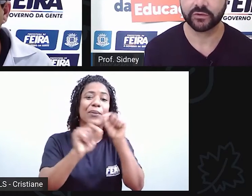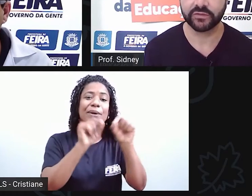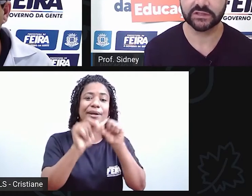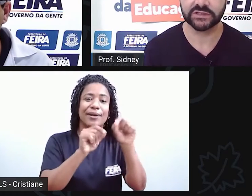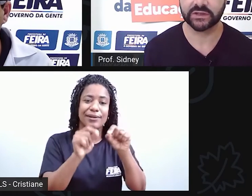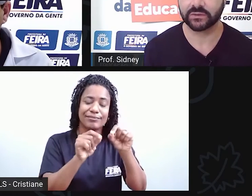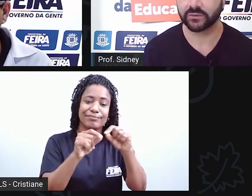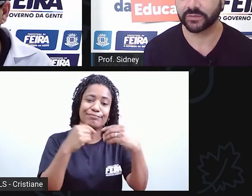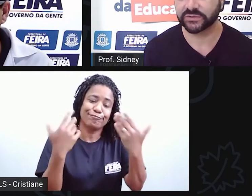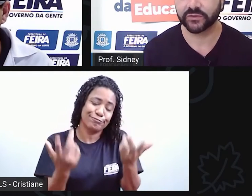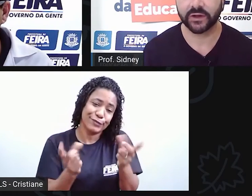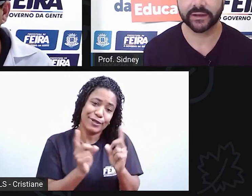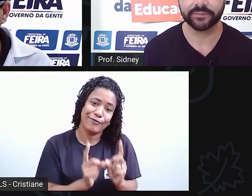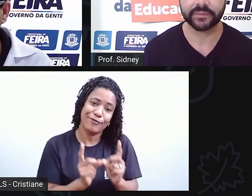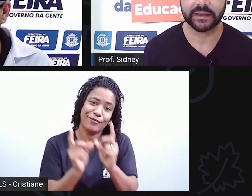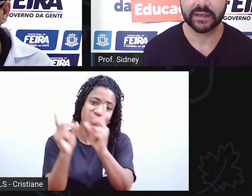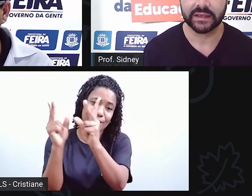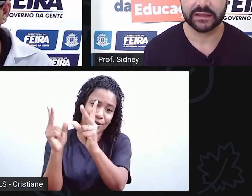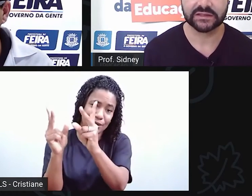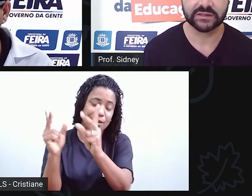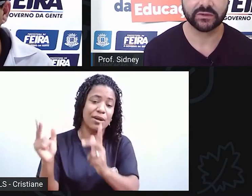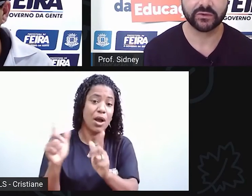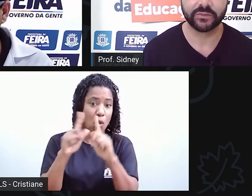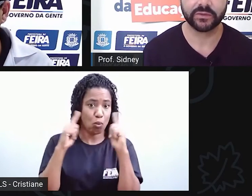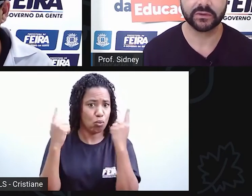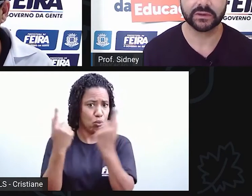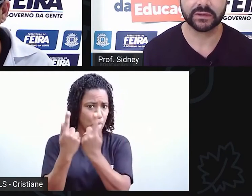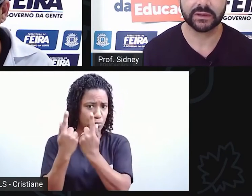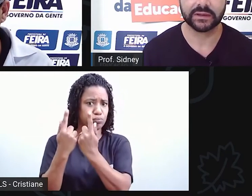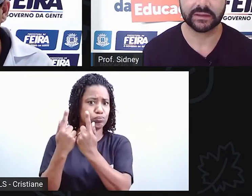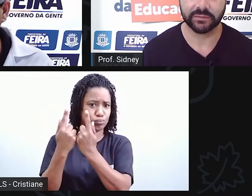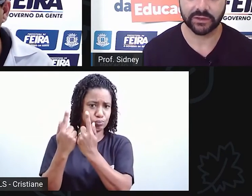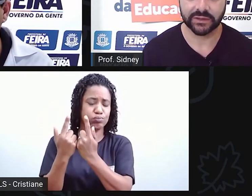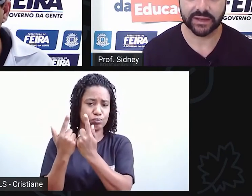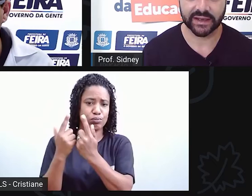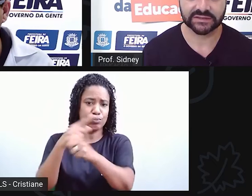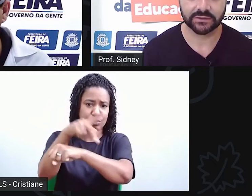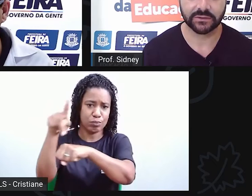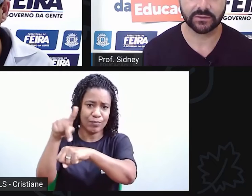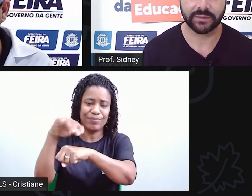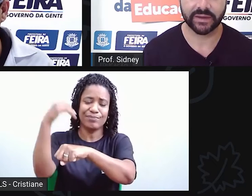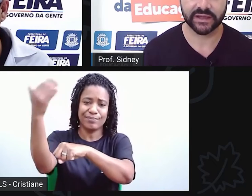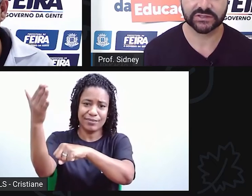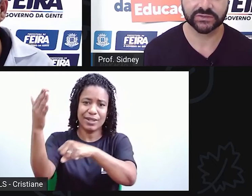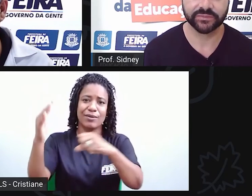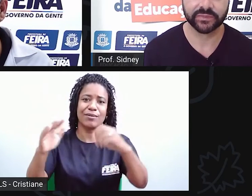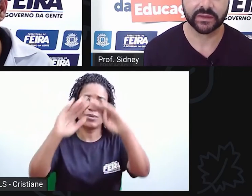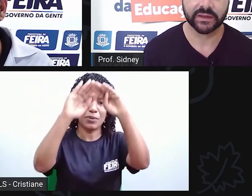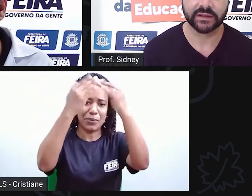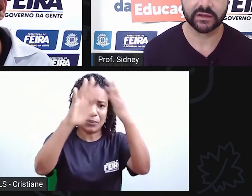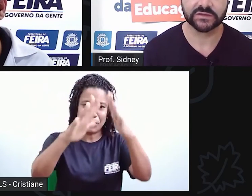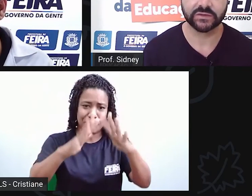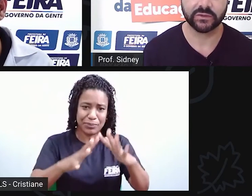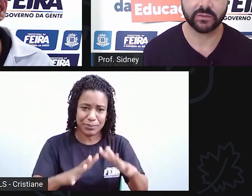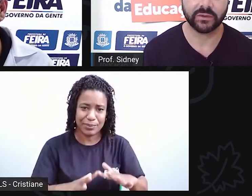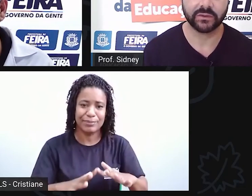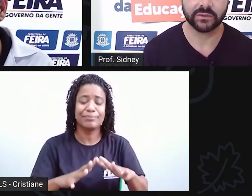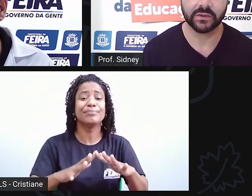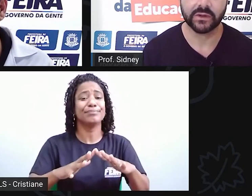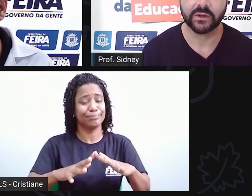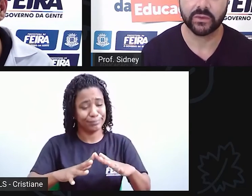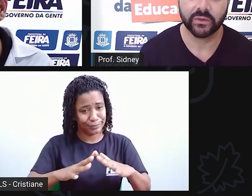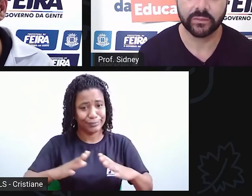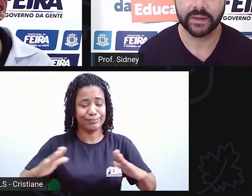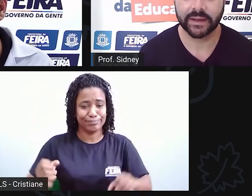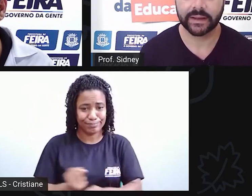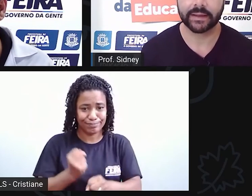Foi vendido a um grupo de fora, e esse grupo demoliu a casa, colocou abaixo e transformou